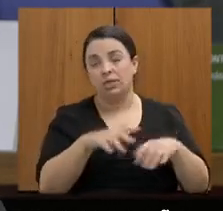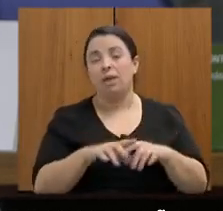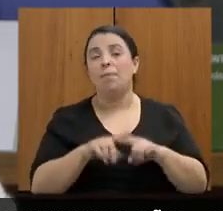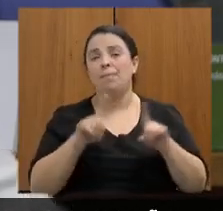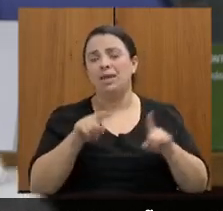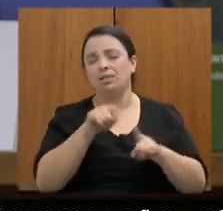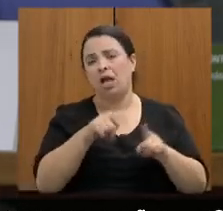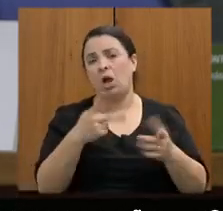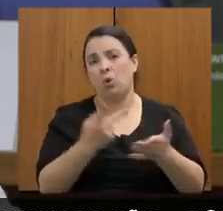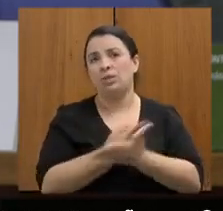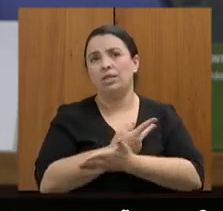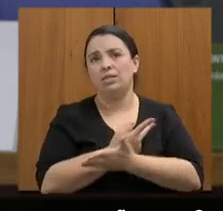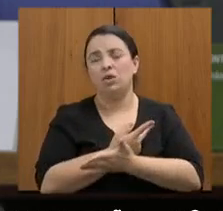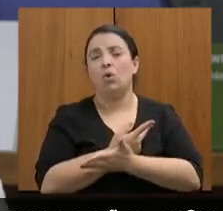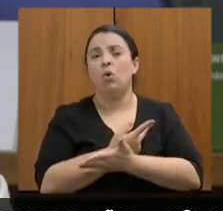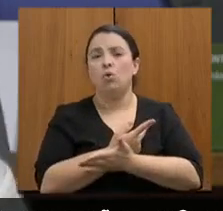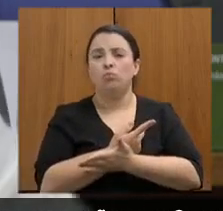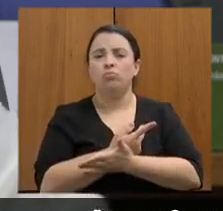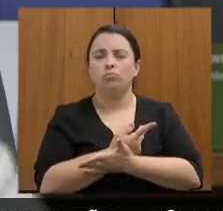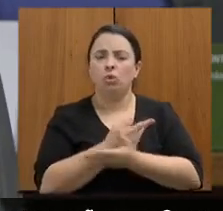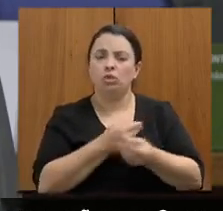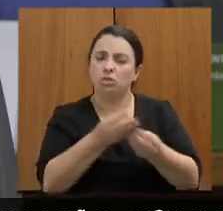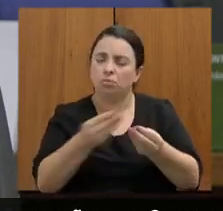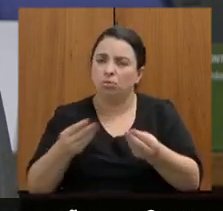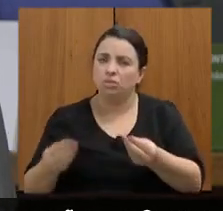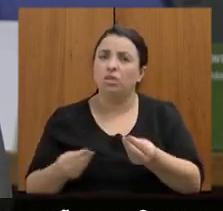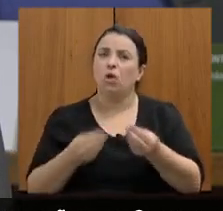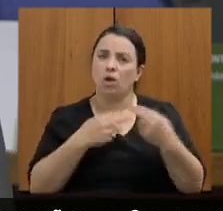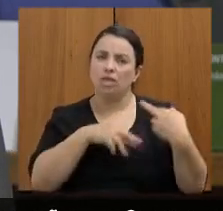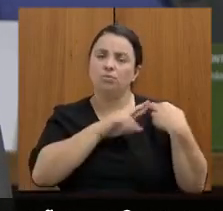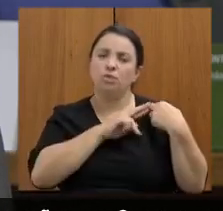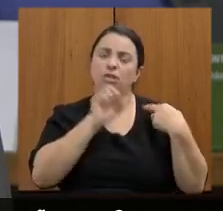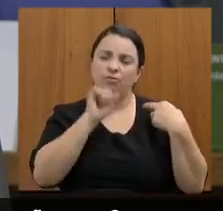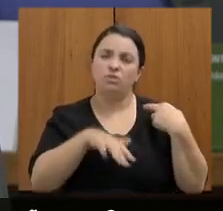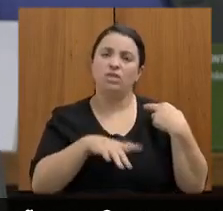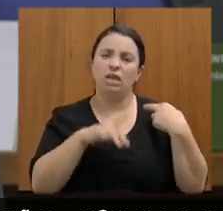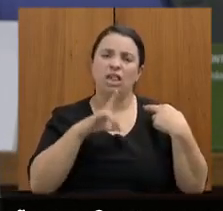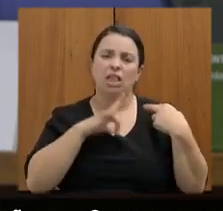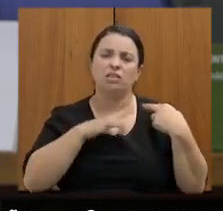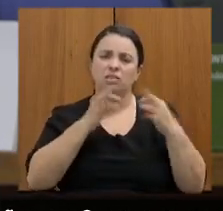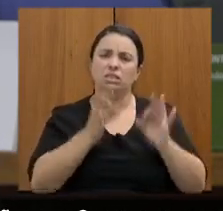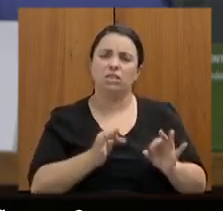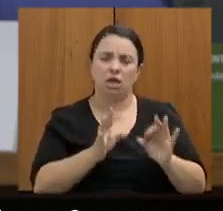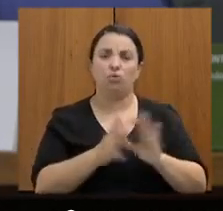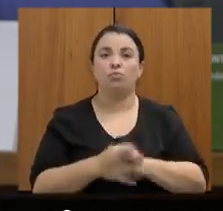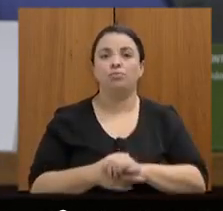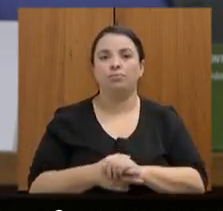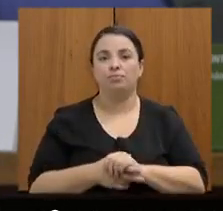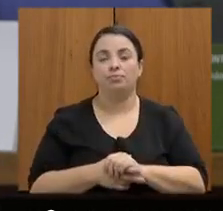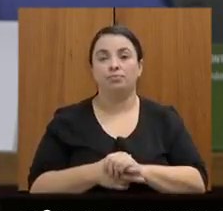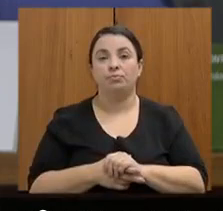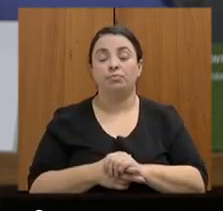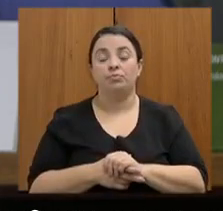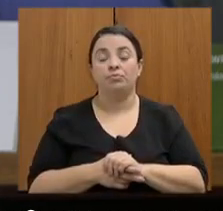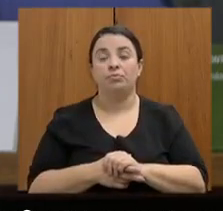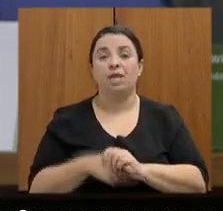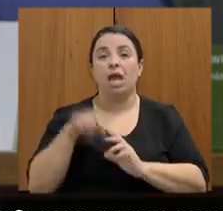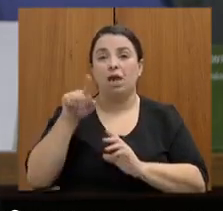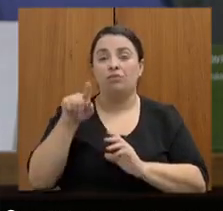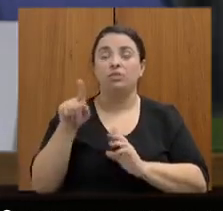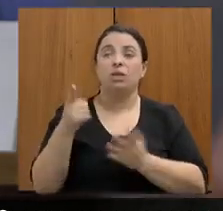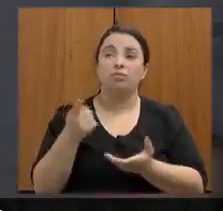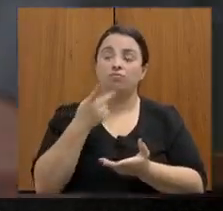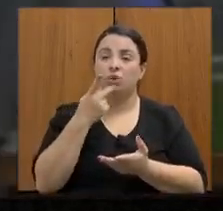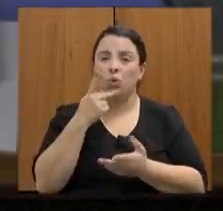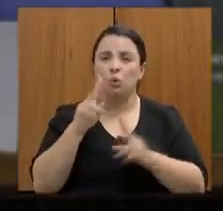bastante responsável e tudo isso está muito bem amarrado no que diz respeito a todos esses temas que o senhor